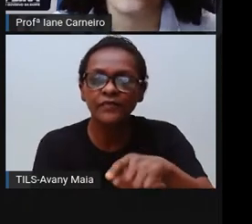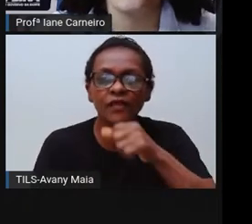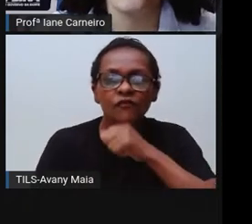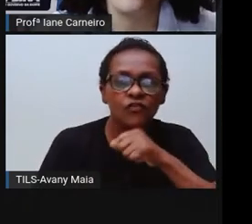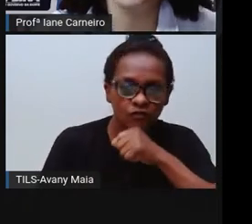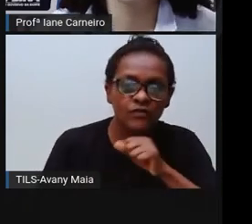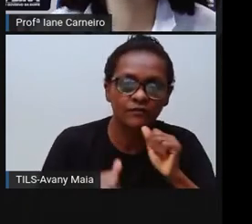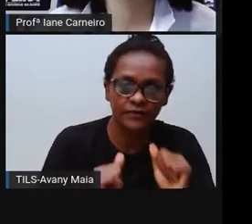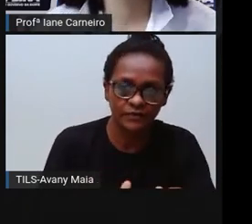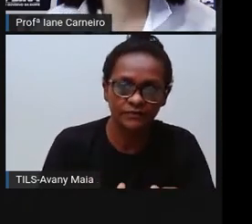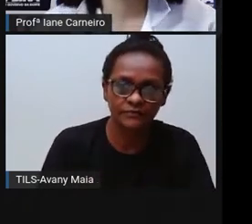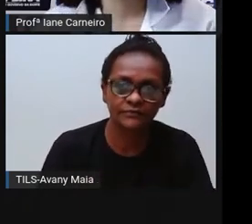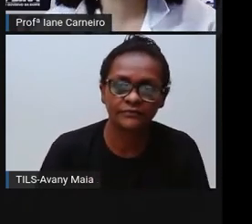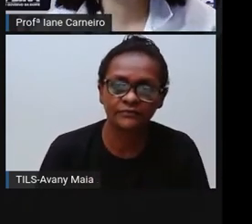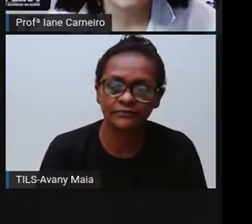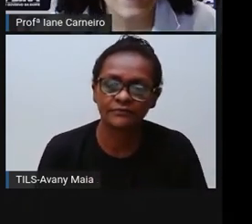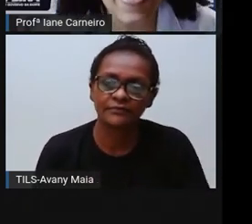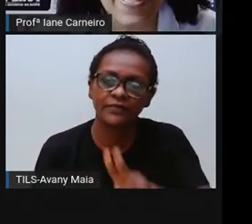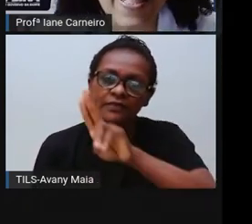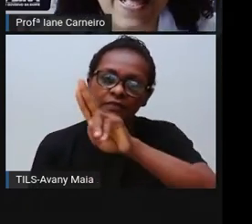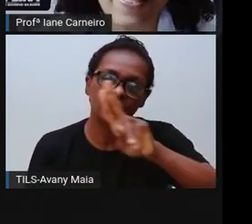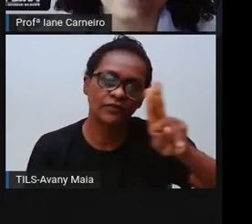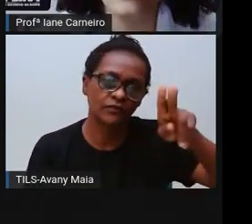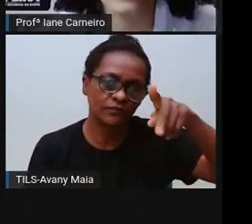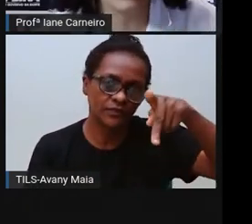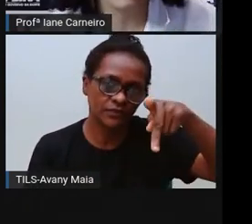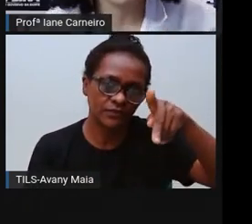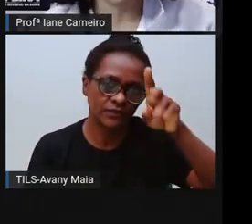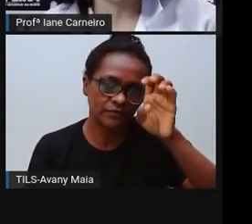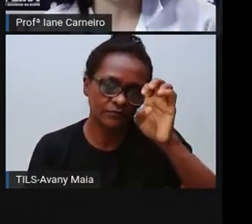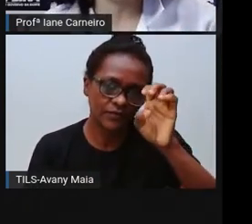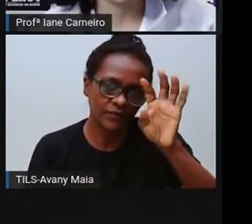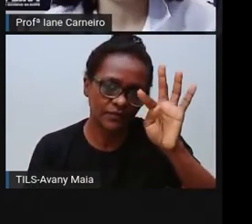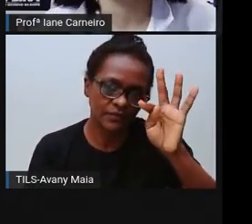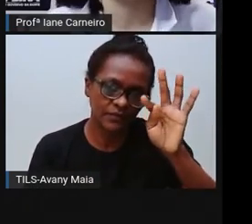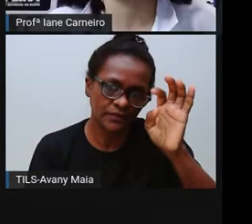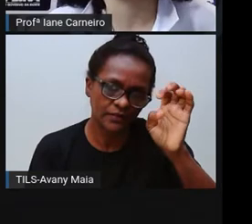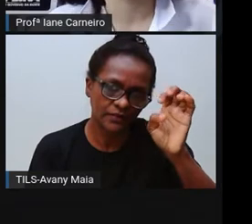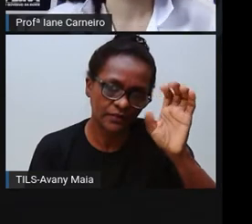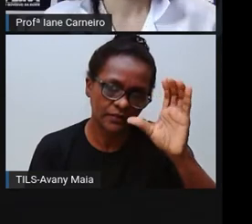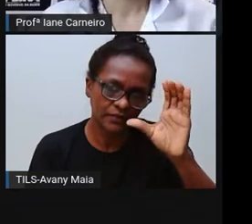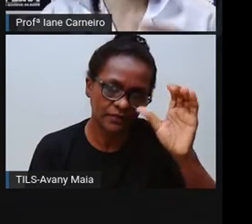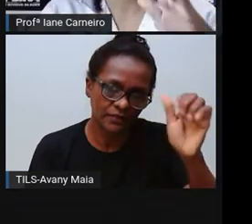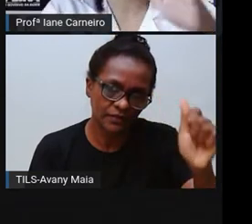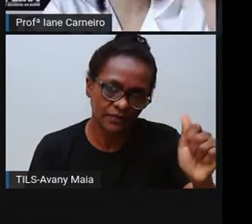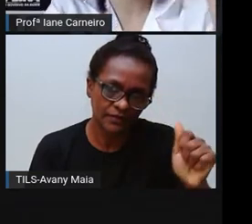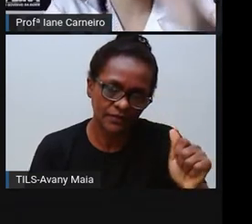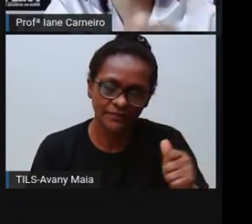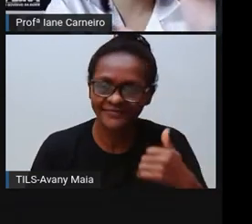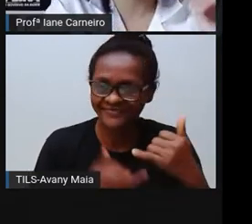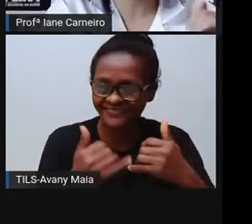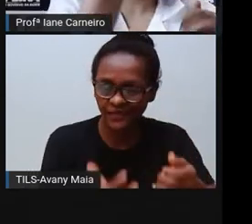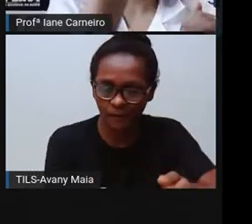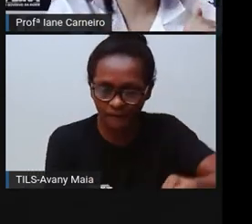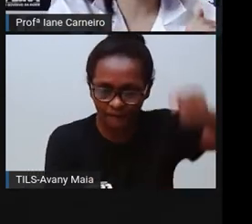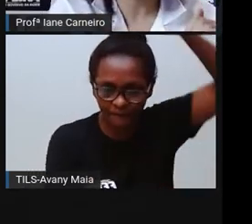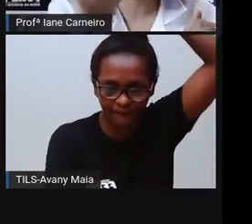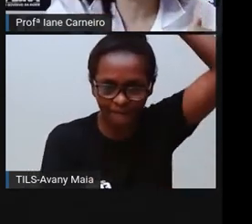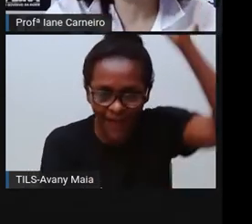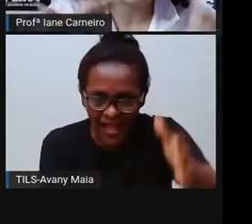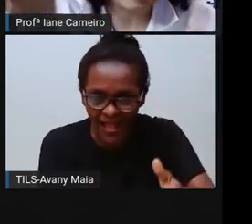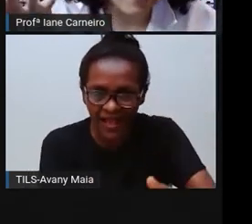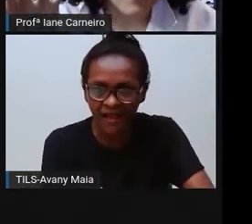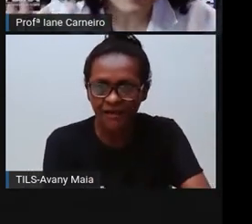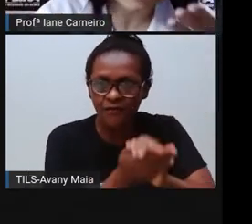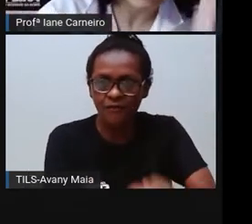É uma peteca. Quem já brincou de peteca é bem legal. Ela a gente joga, ó, e tem que bater com a